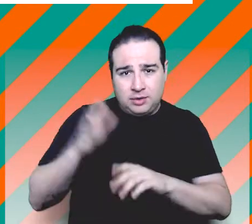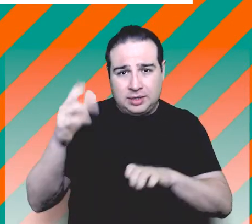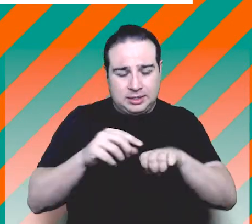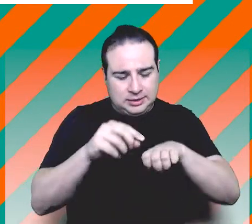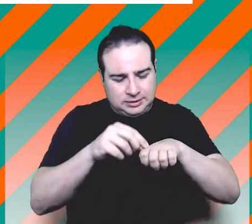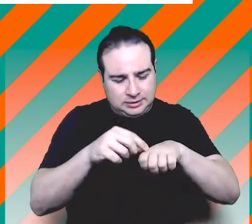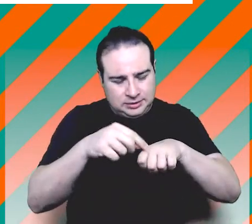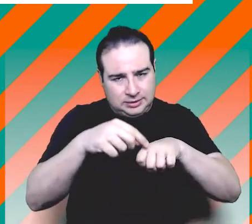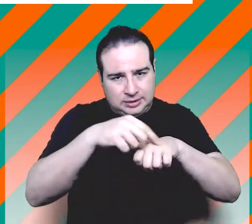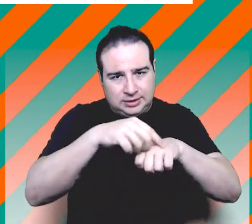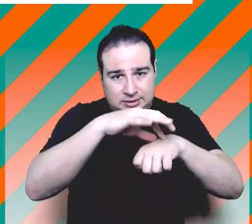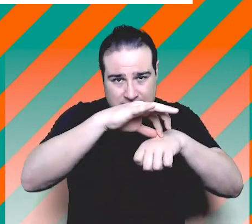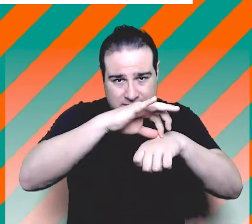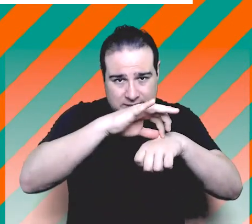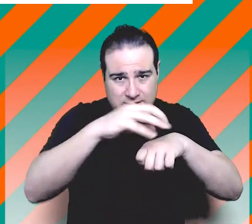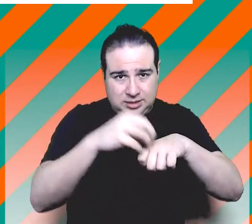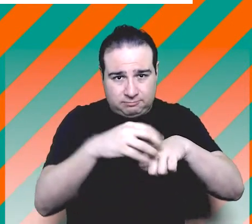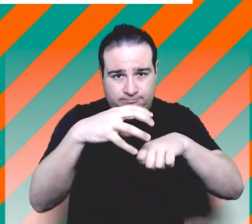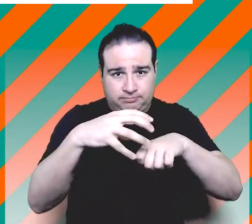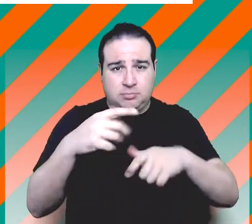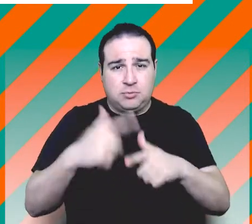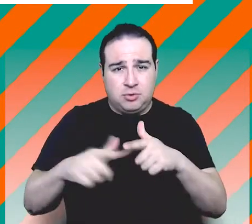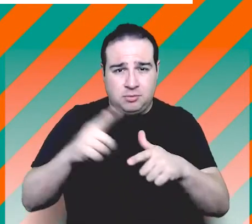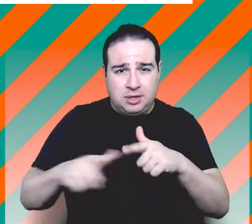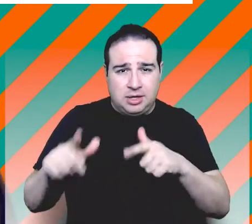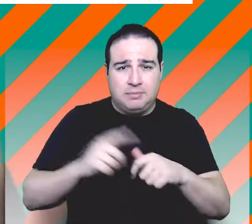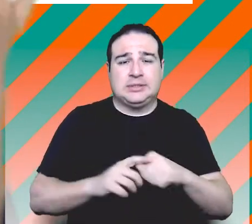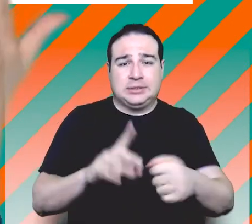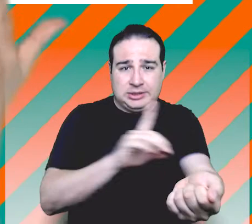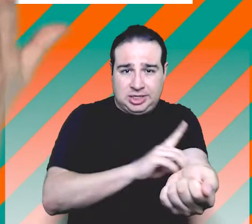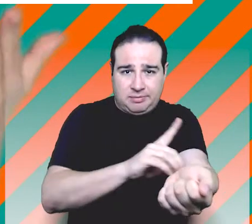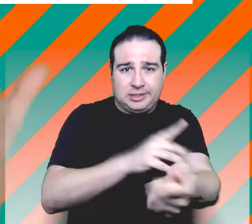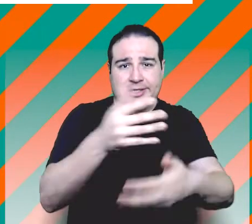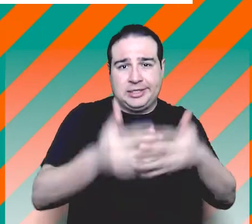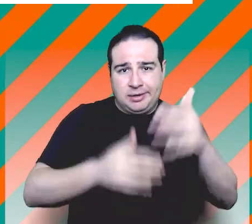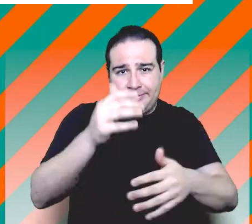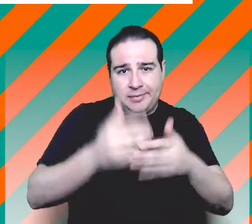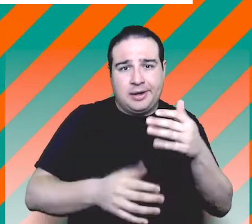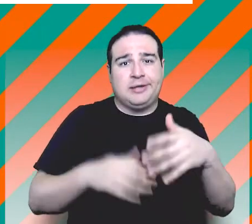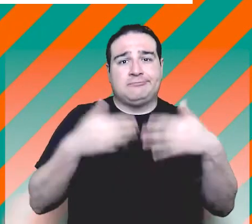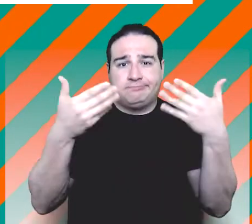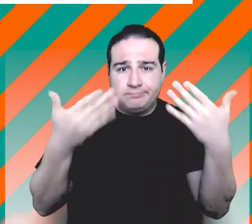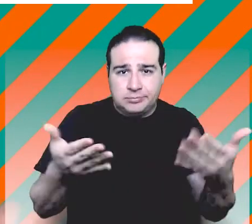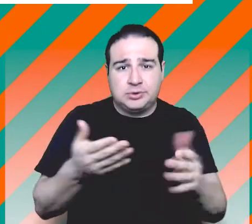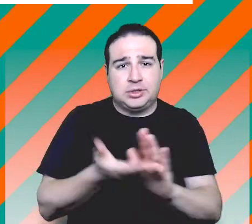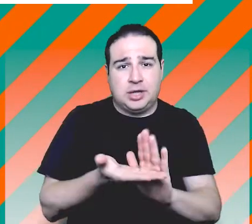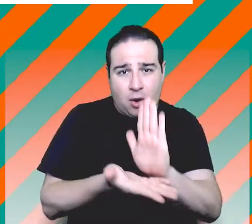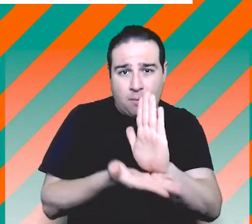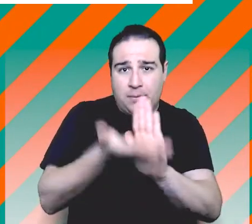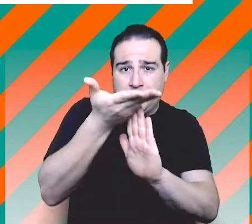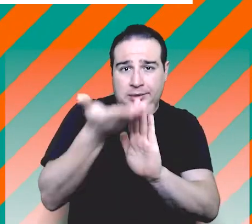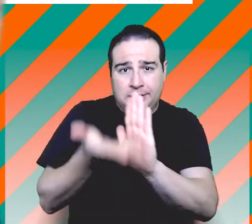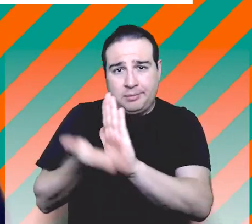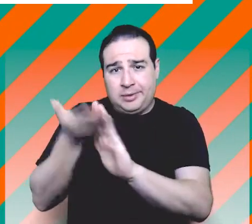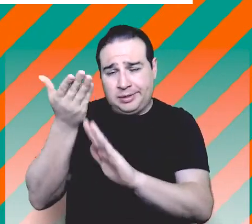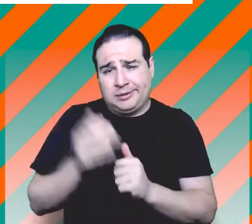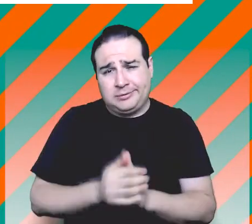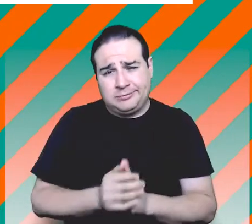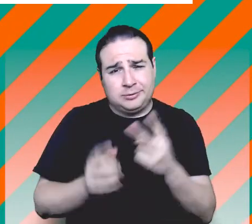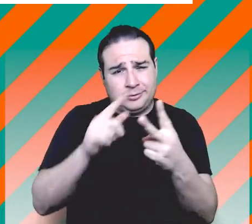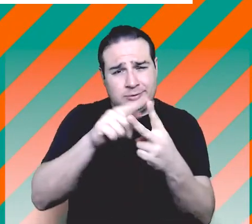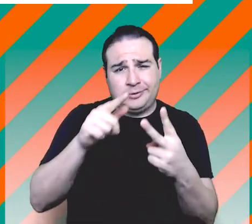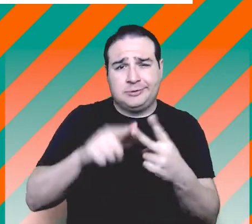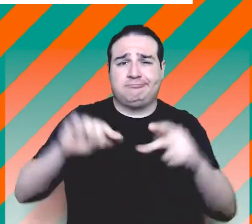aumentar a severidade da diabetes, enquanto a diabetes também aumenta a severidade da periodontite. É um ciclo